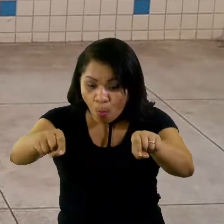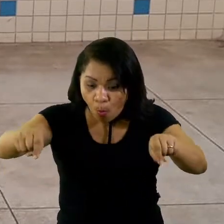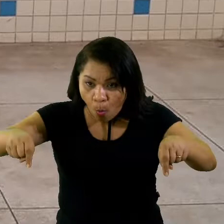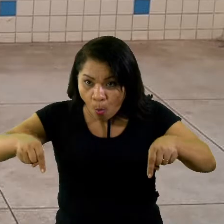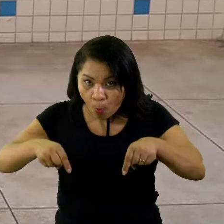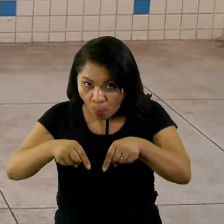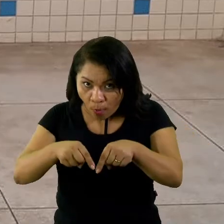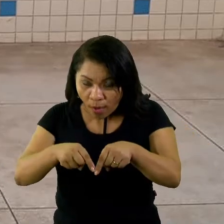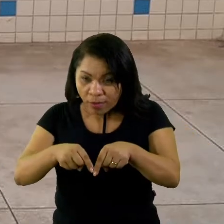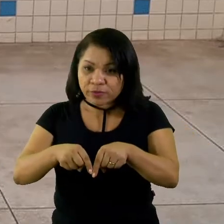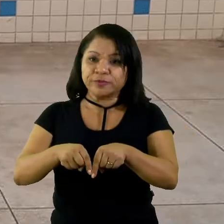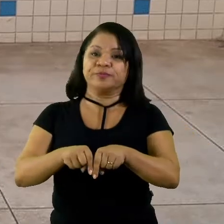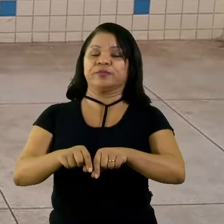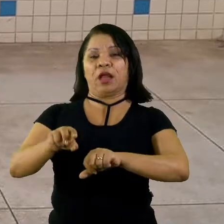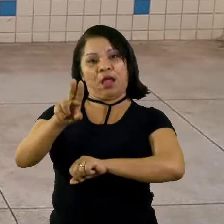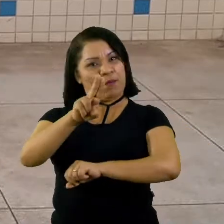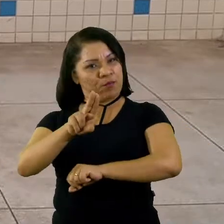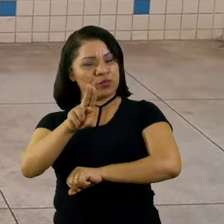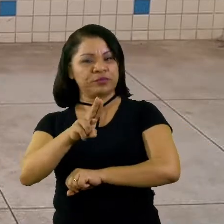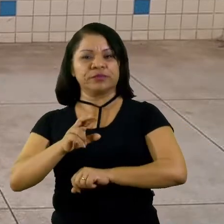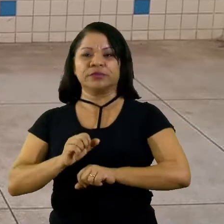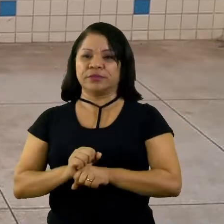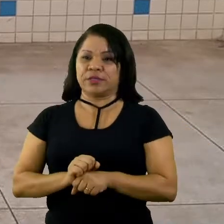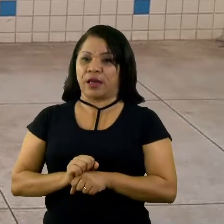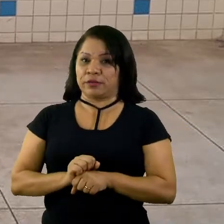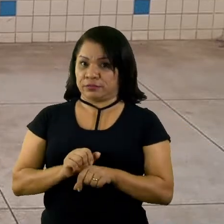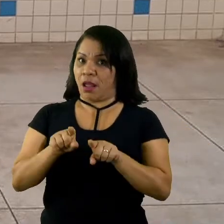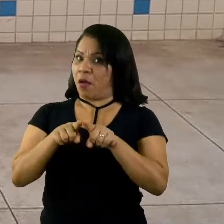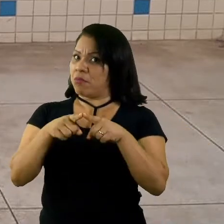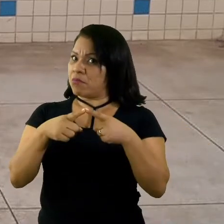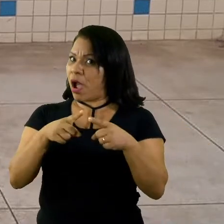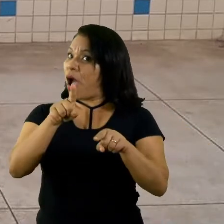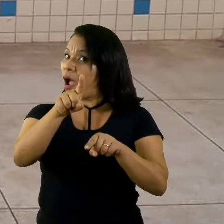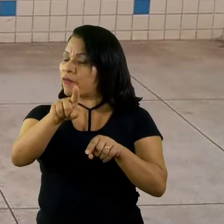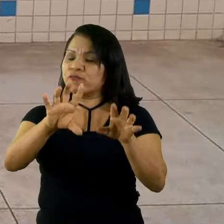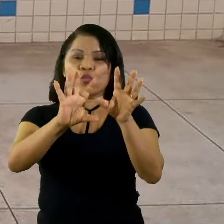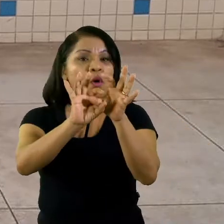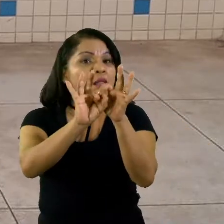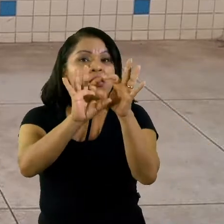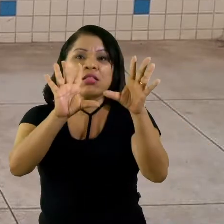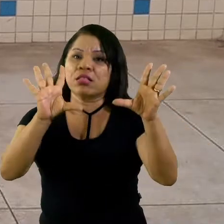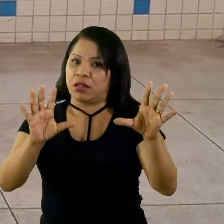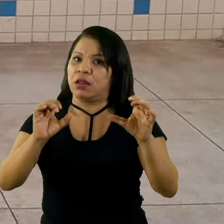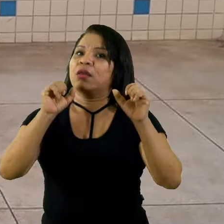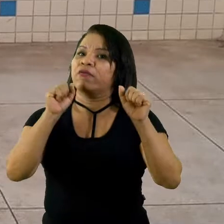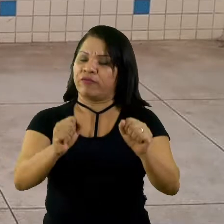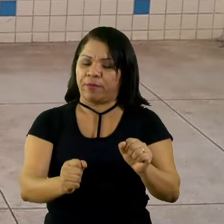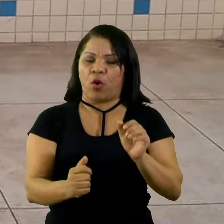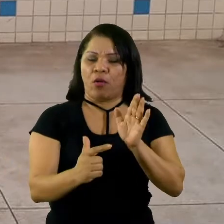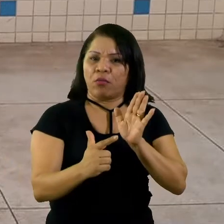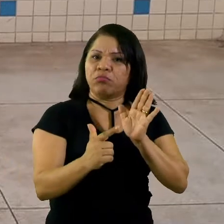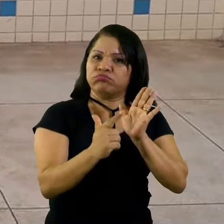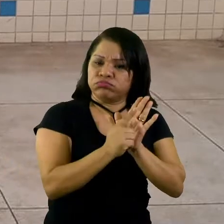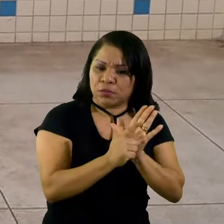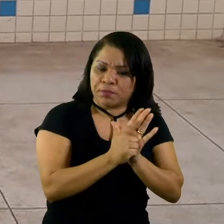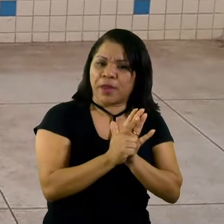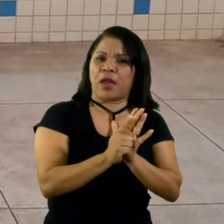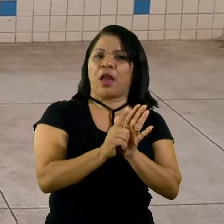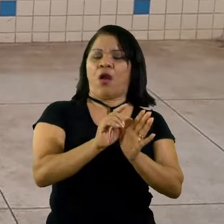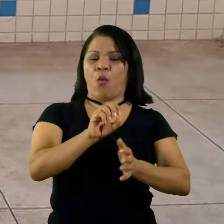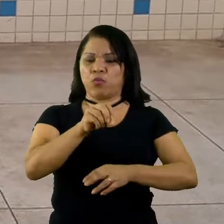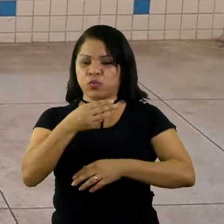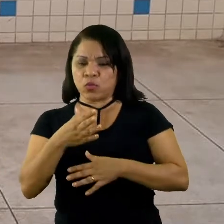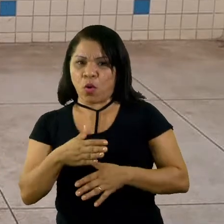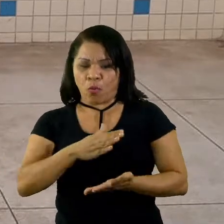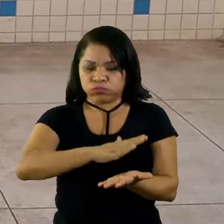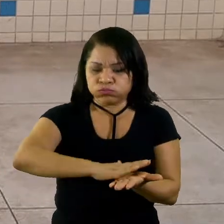Nós vamos utilizar os arcos, mas você, igual eu falei, pode utilizar o papel ou um tapete. Eu vou mostrar com papel